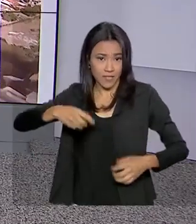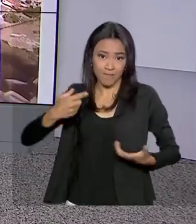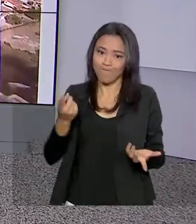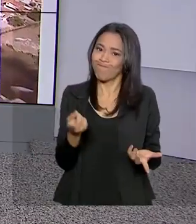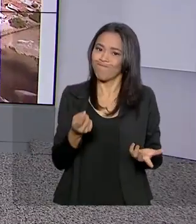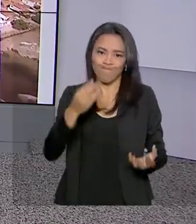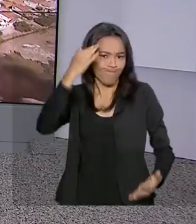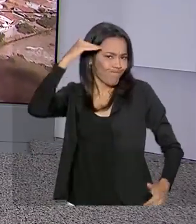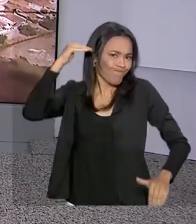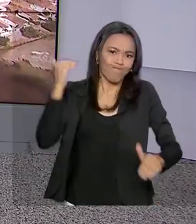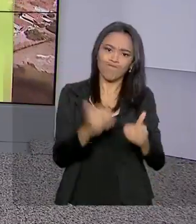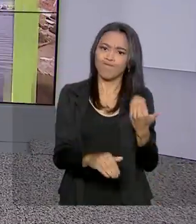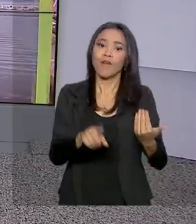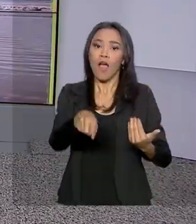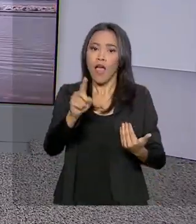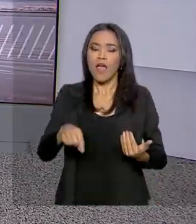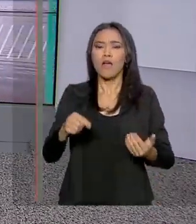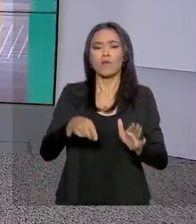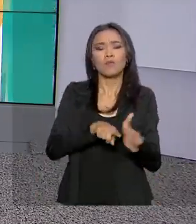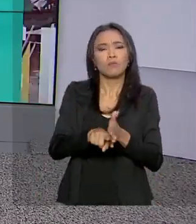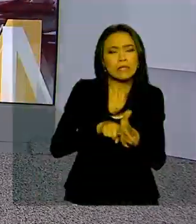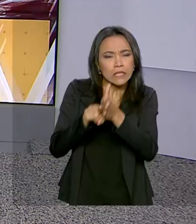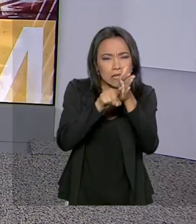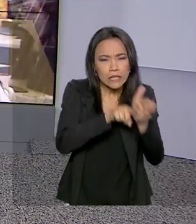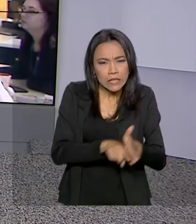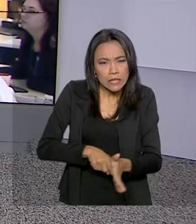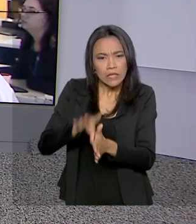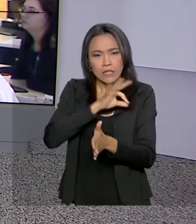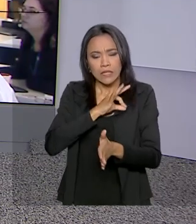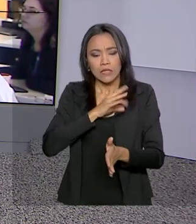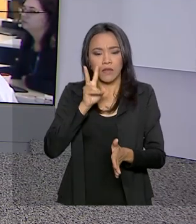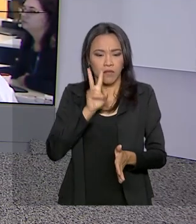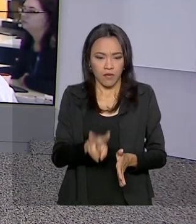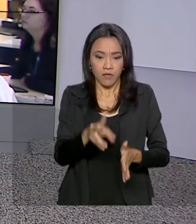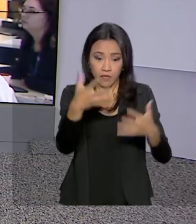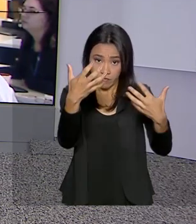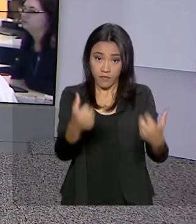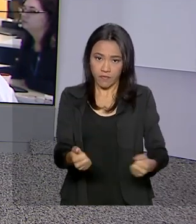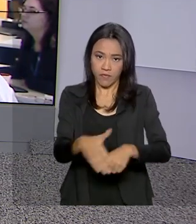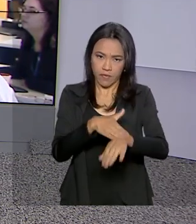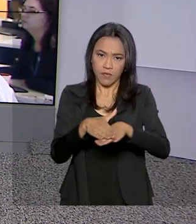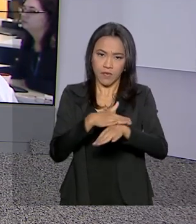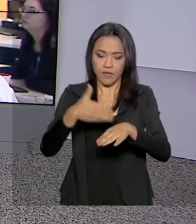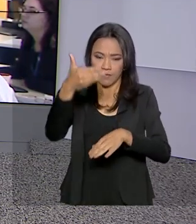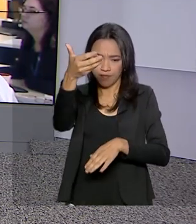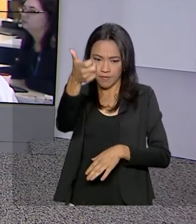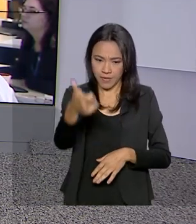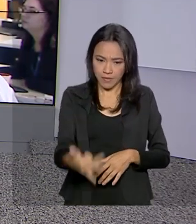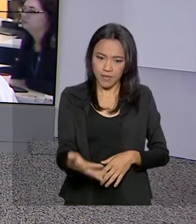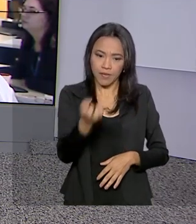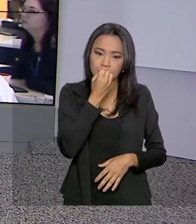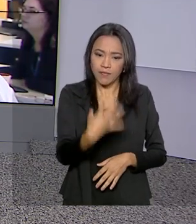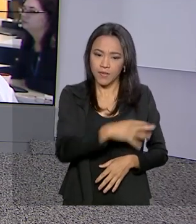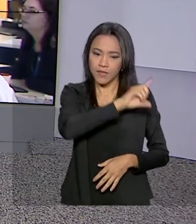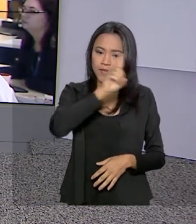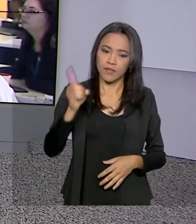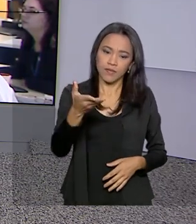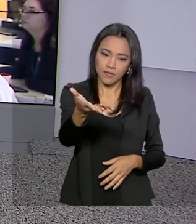mais uma fase da Operação Luz na Infância. Vamos ao Rio de Janeiro conversar com o repórter Marcelo Castilho. Marcelo, bom dia para você.